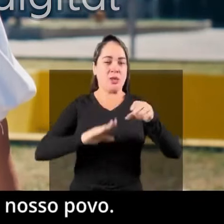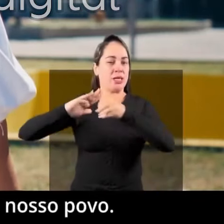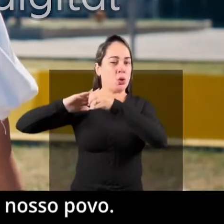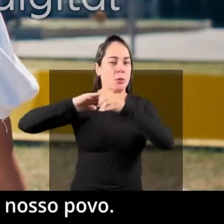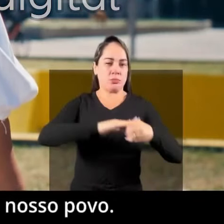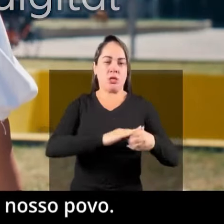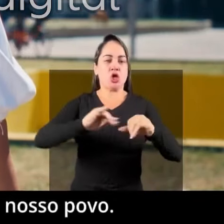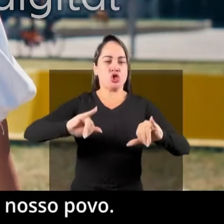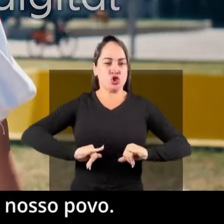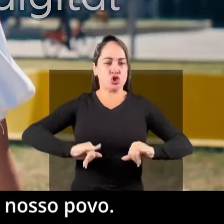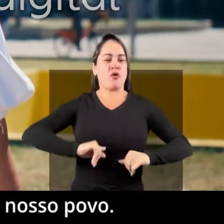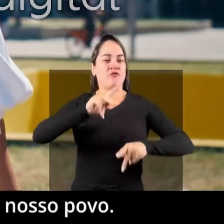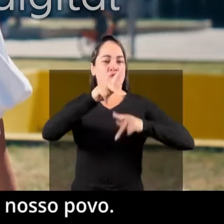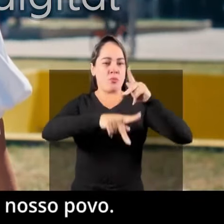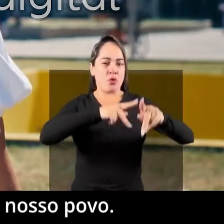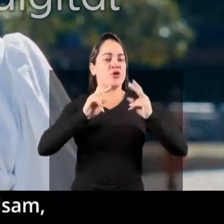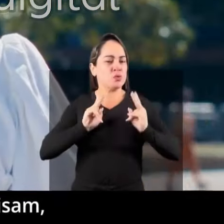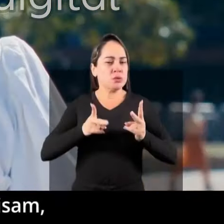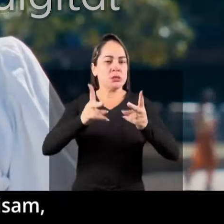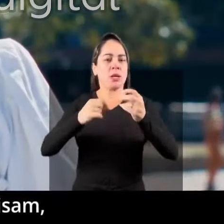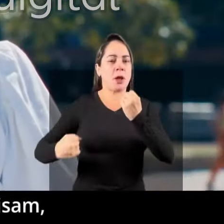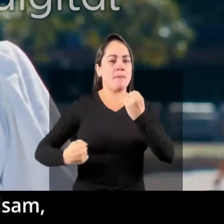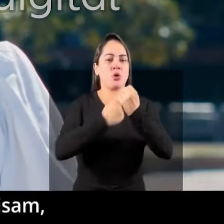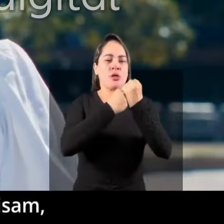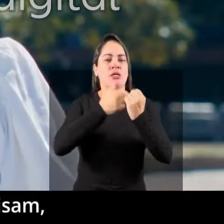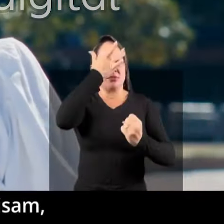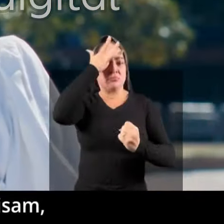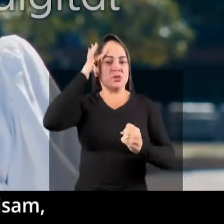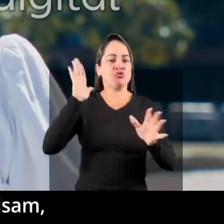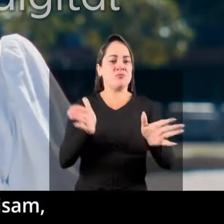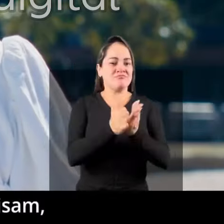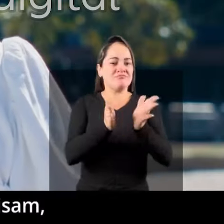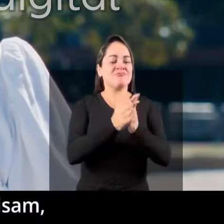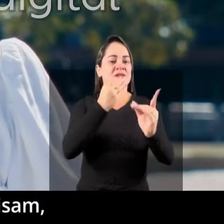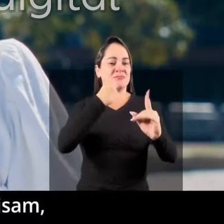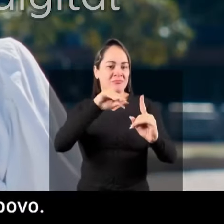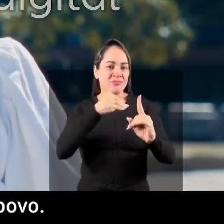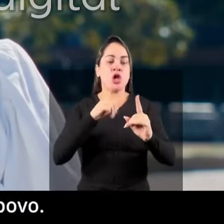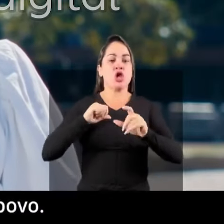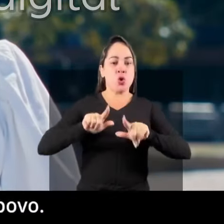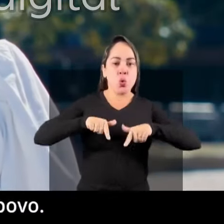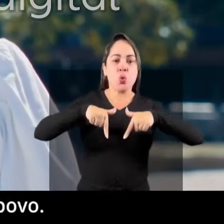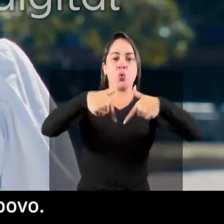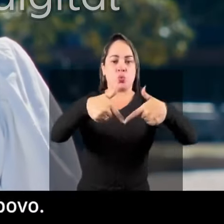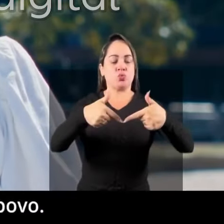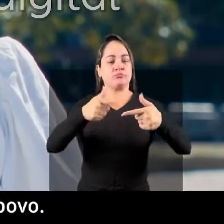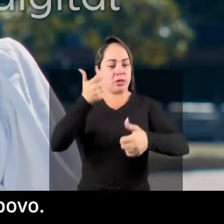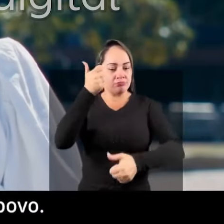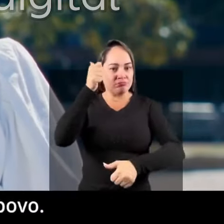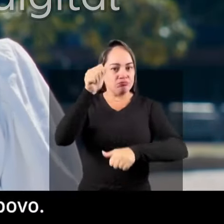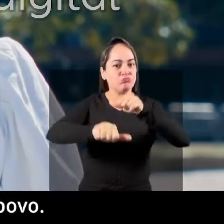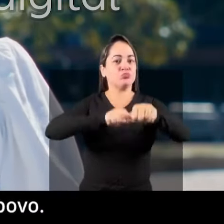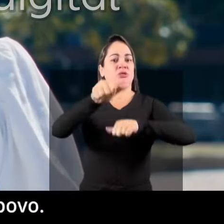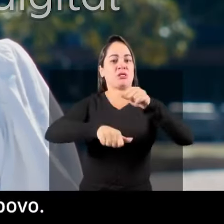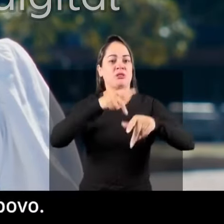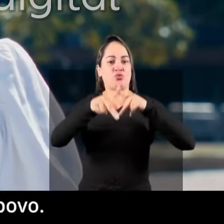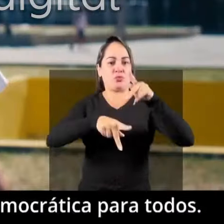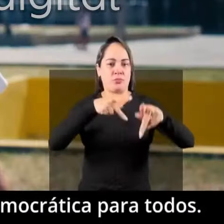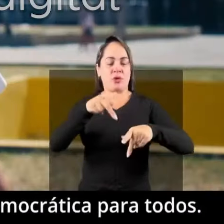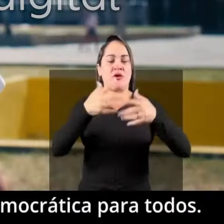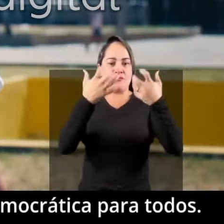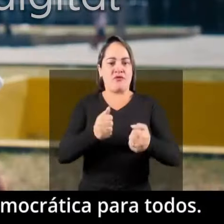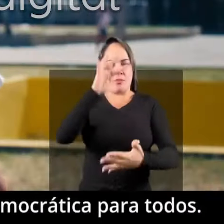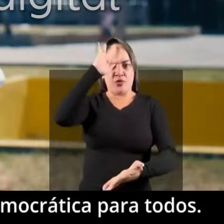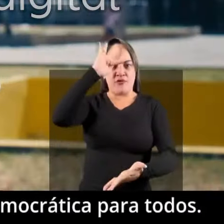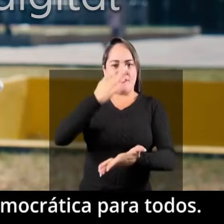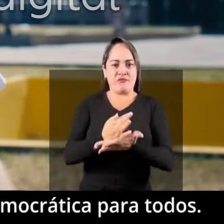desigualdade e a opressão que sofrem o nosso povo. Sempre estive ao lado daqueles que mais precisam e luto por uma condição melhor para o nosso povo.